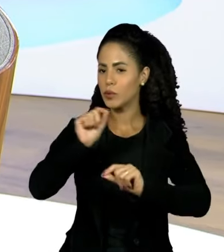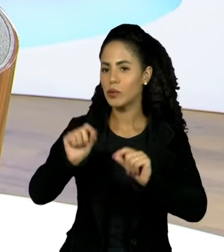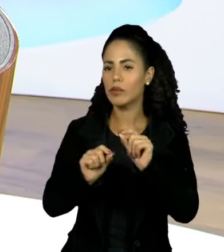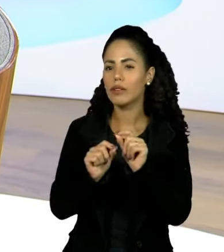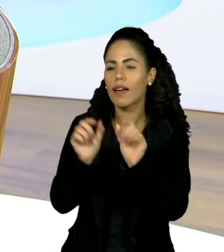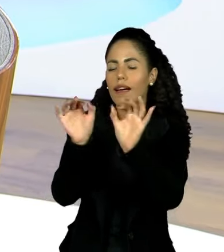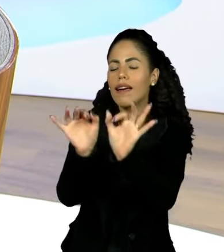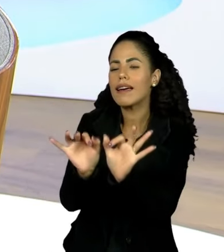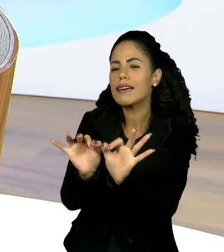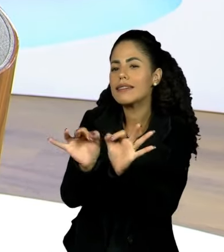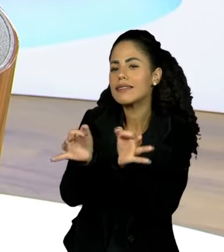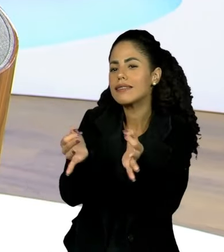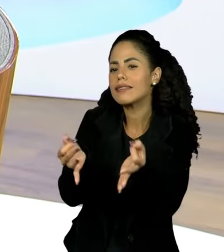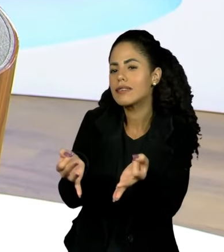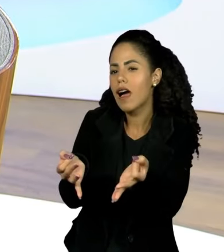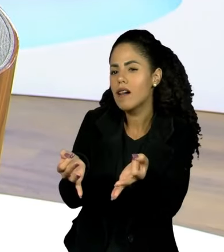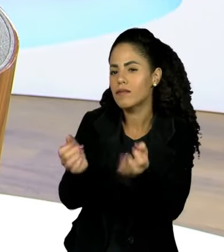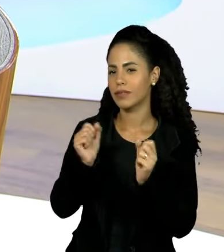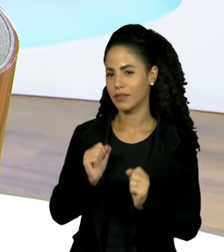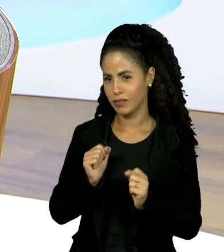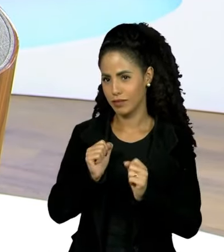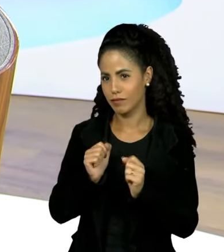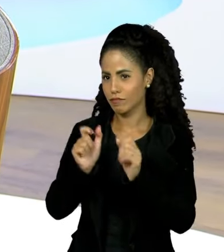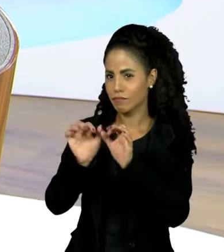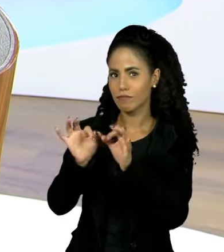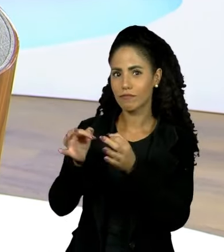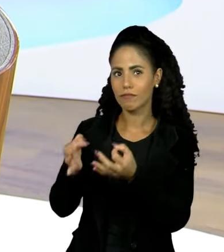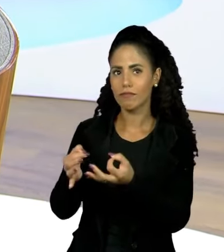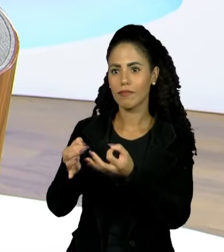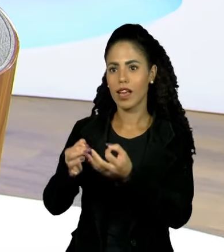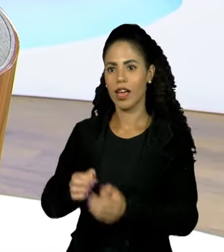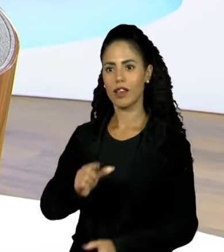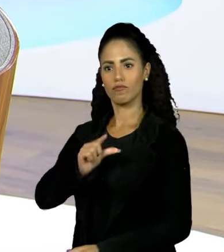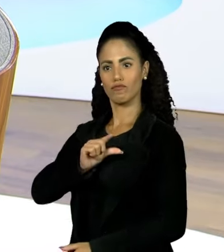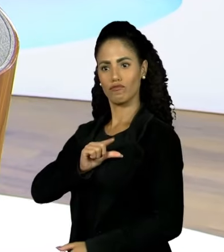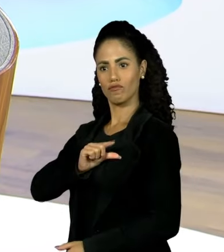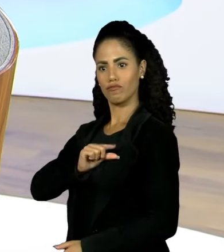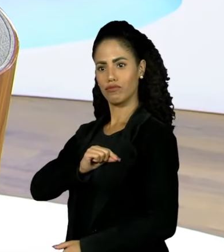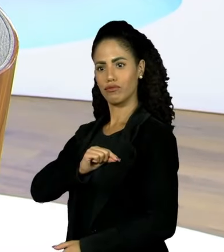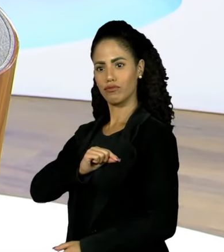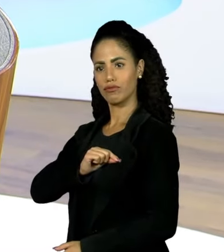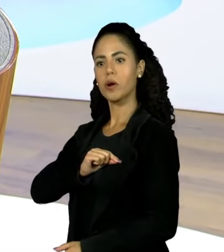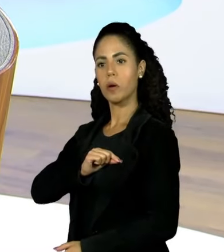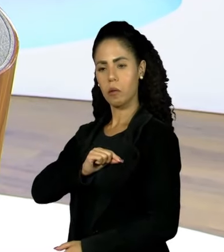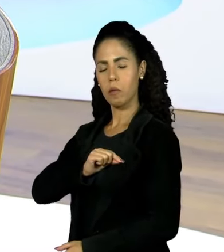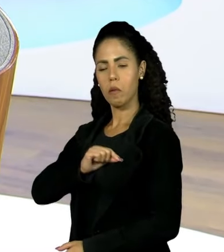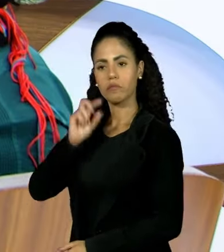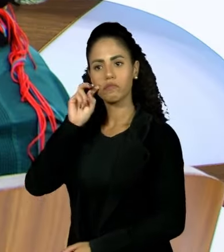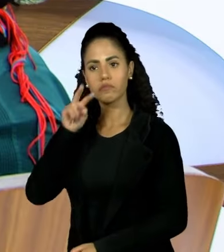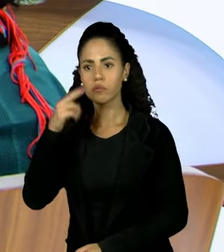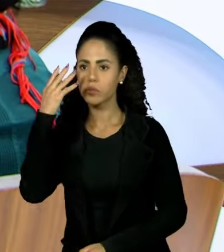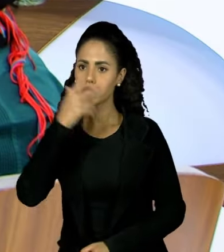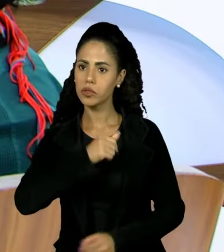Eu não vi ainda, ele colocou aqui no peito dele para